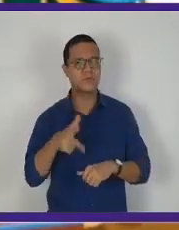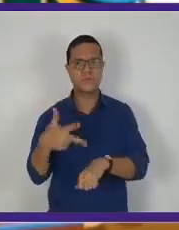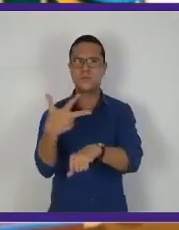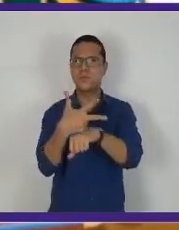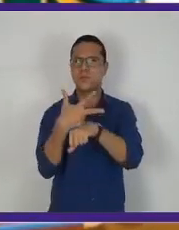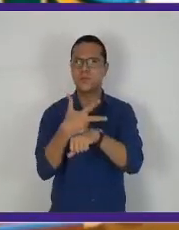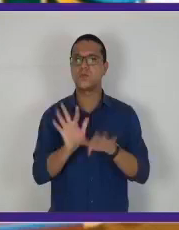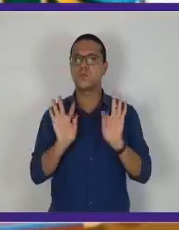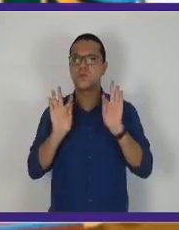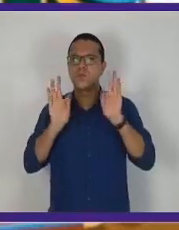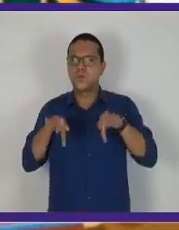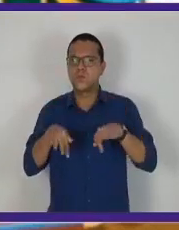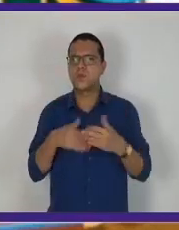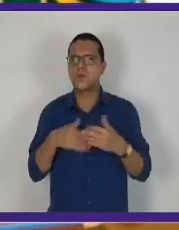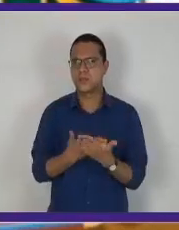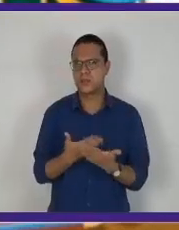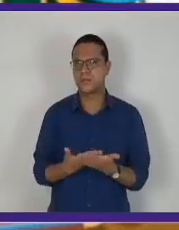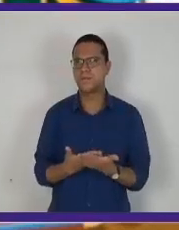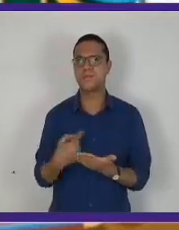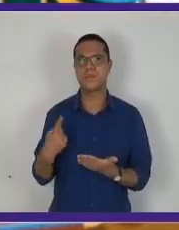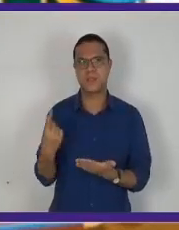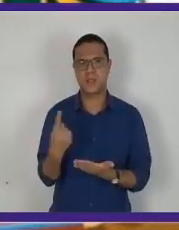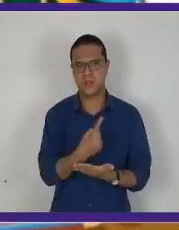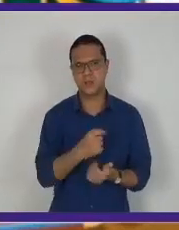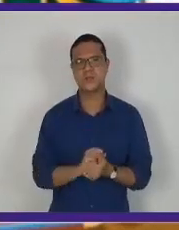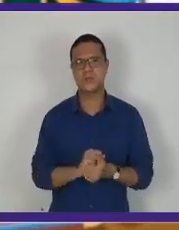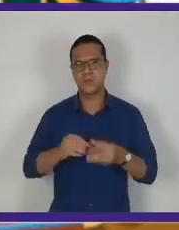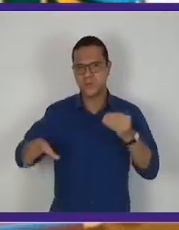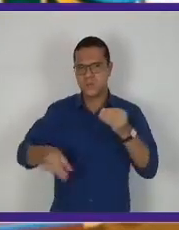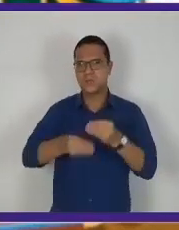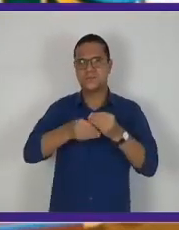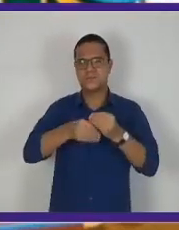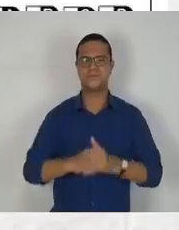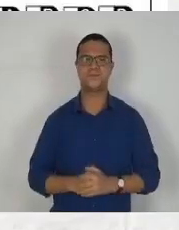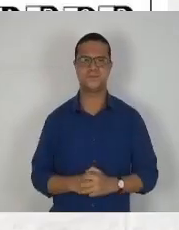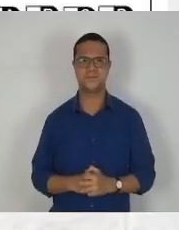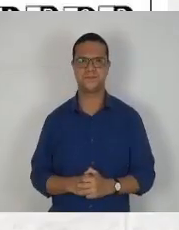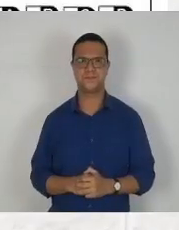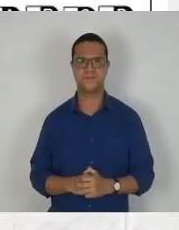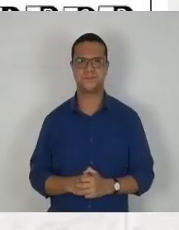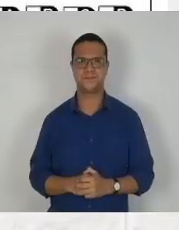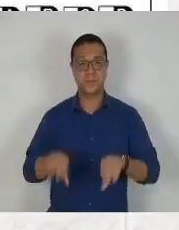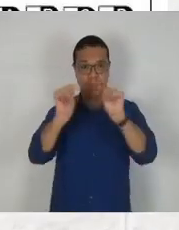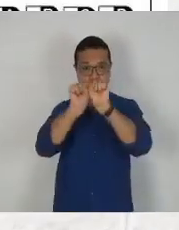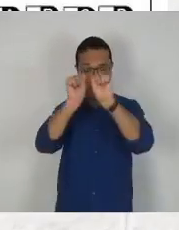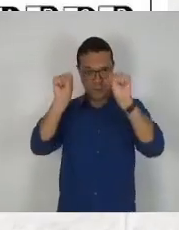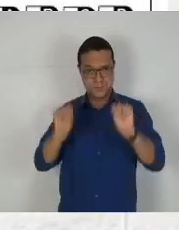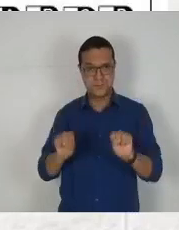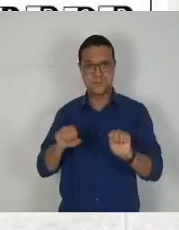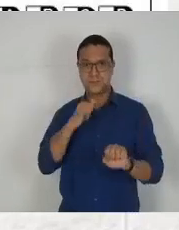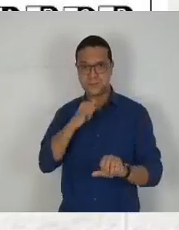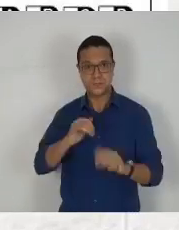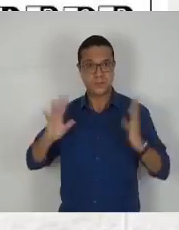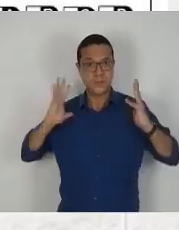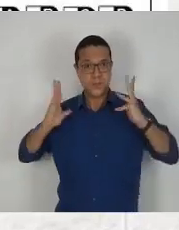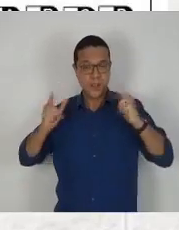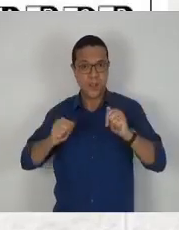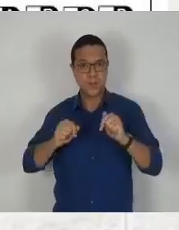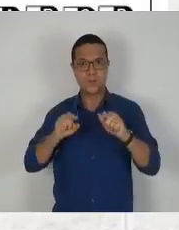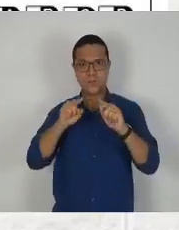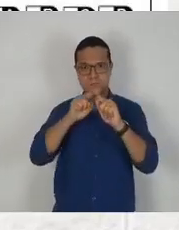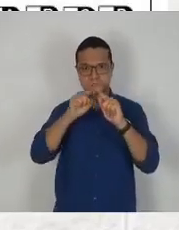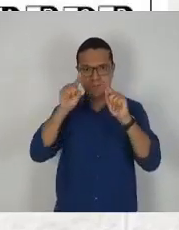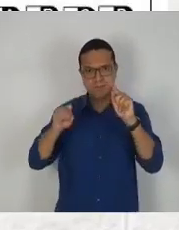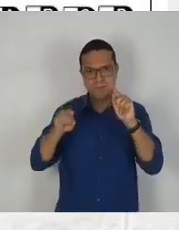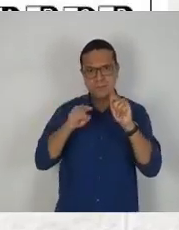no vídeo. Que no final dessa aulinha, a gente irá complementar. O mesmo sistema. Todo aquele quadrado ou